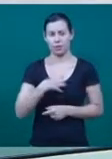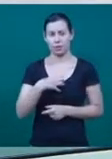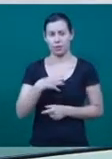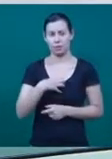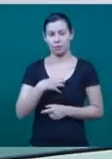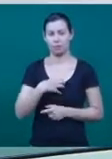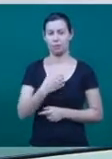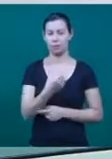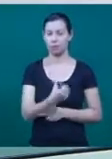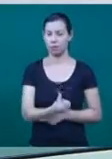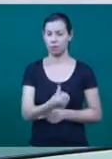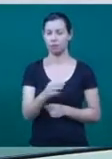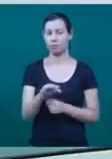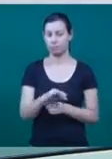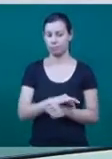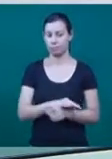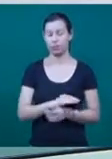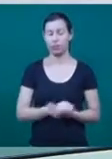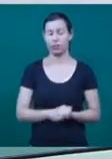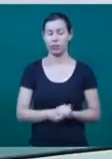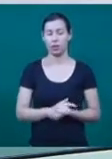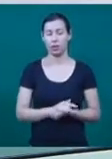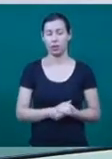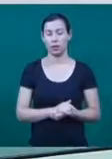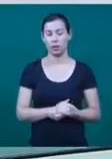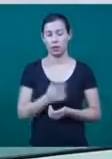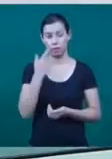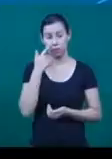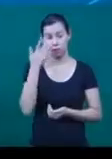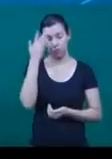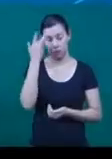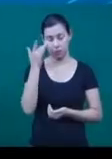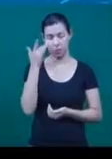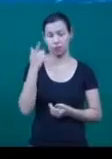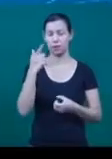6. Vamos saber como fica o clima amanhã na cidade e na região.